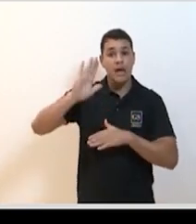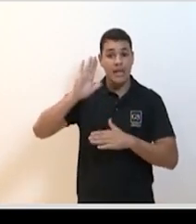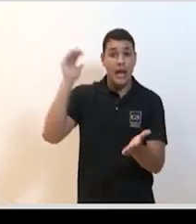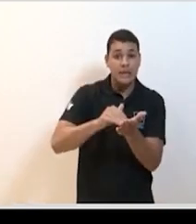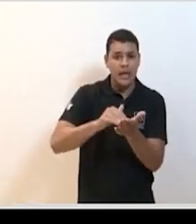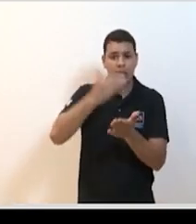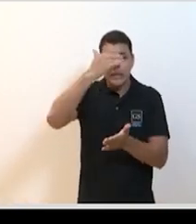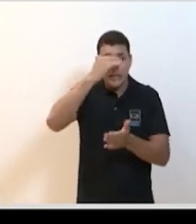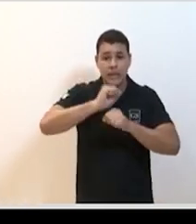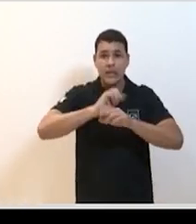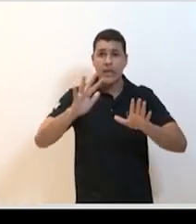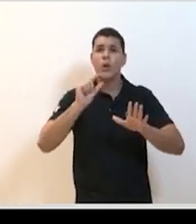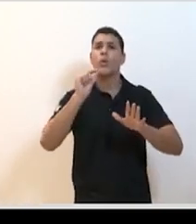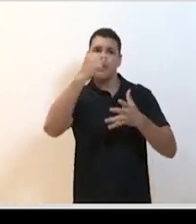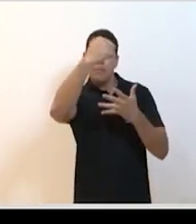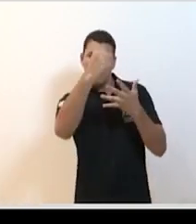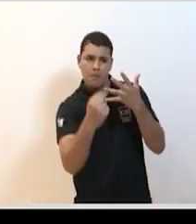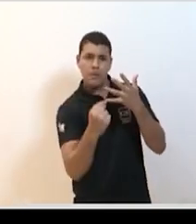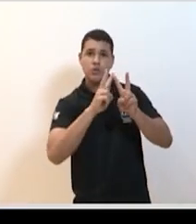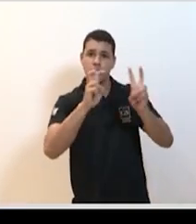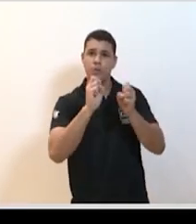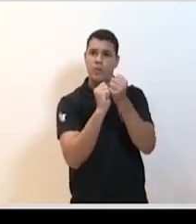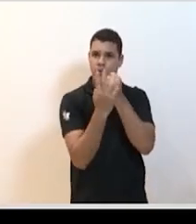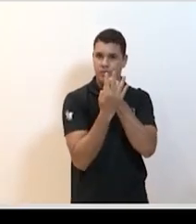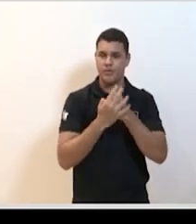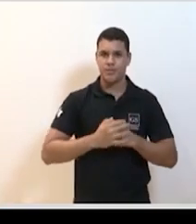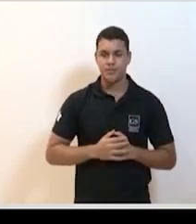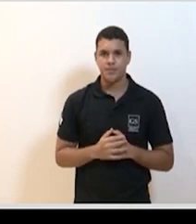clima, a estação de ano e a Sars-CoV. Próximo, por favor.